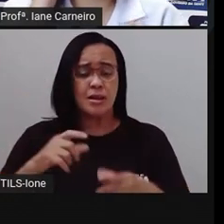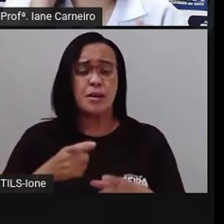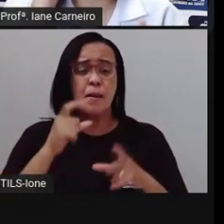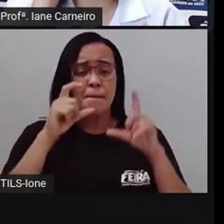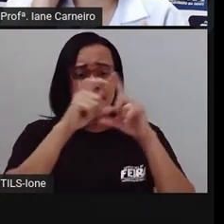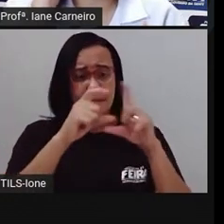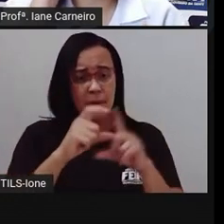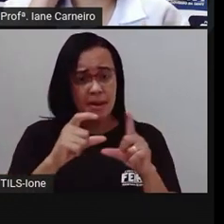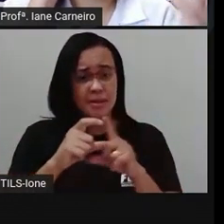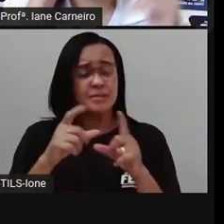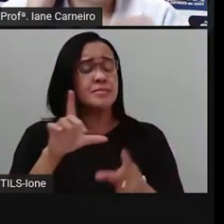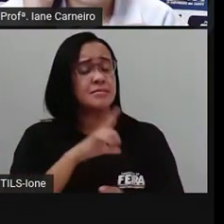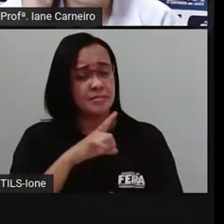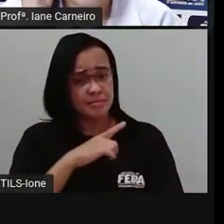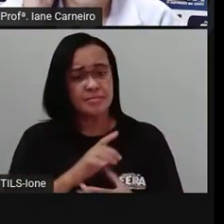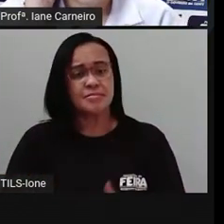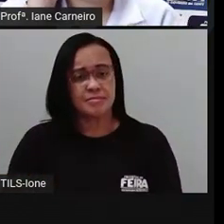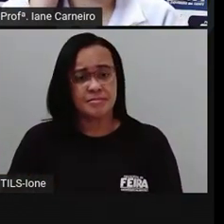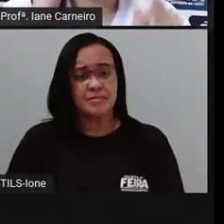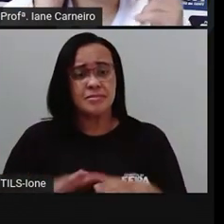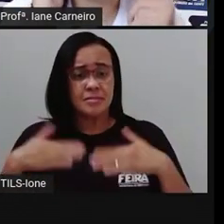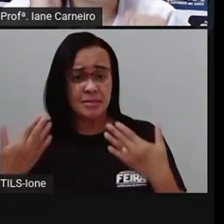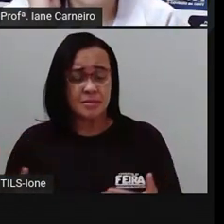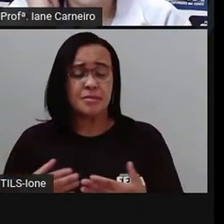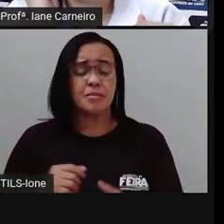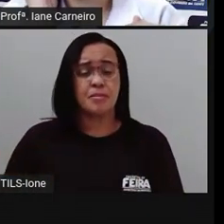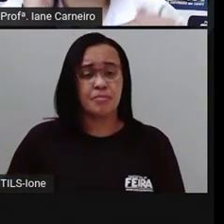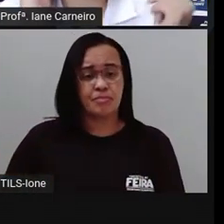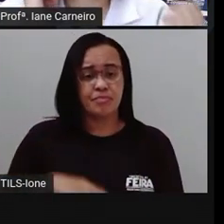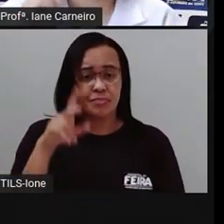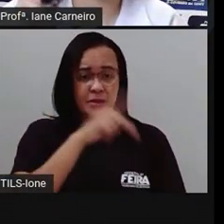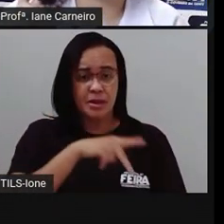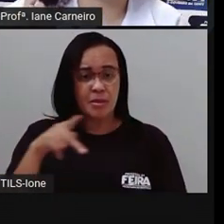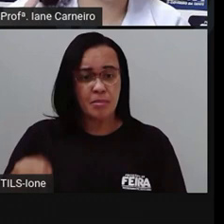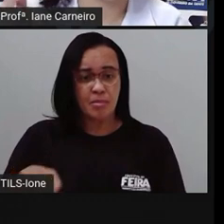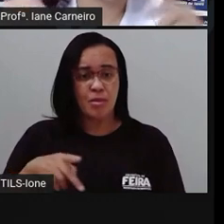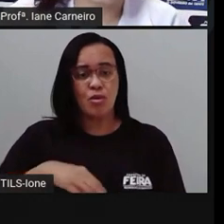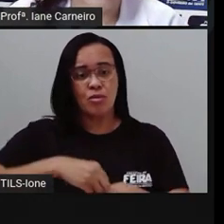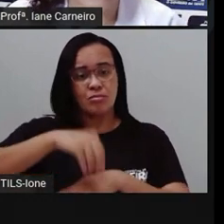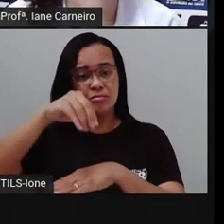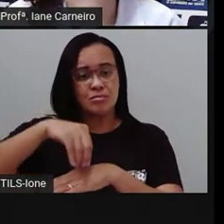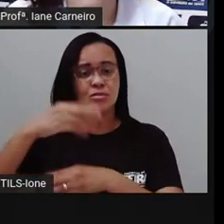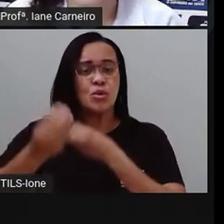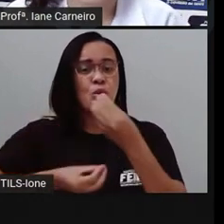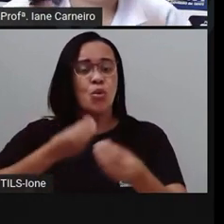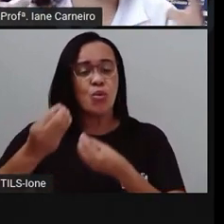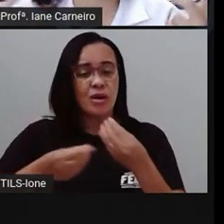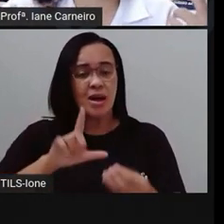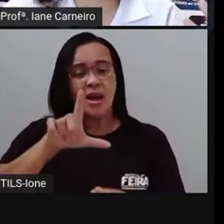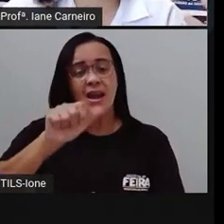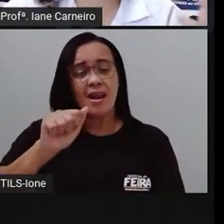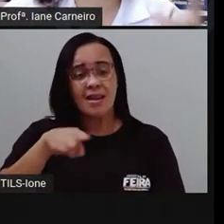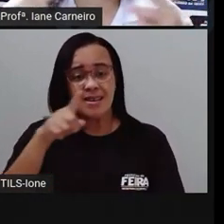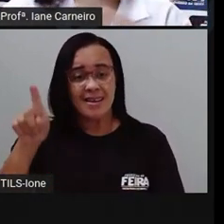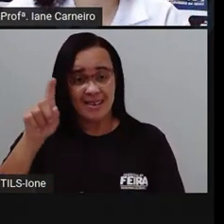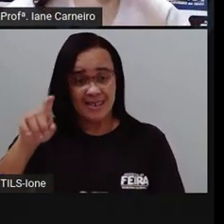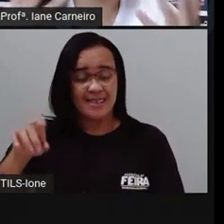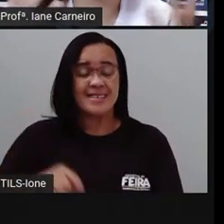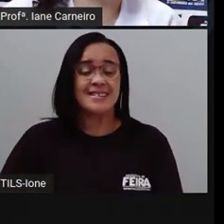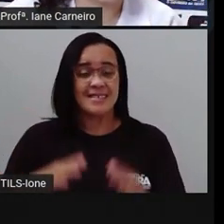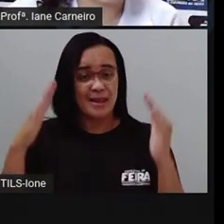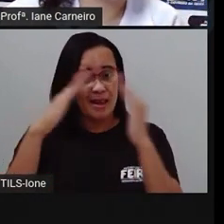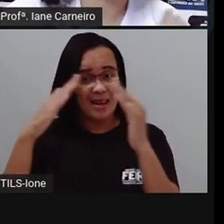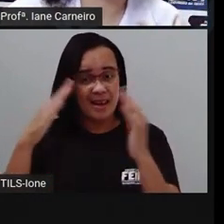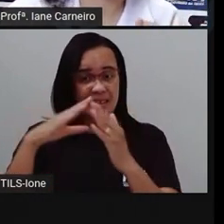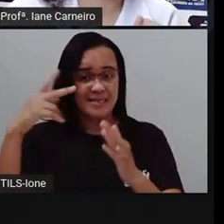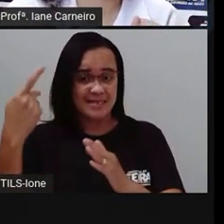sugeriu o seguinte, ó, essa casa é de lã, quem mora nela é a rã. Essa casa é de